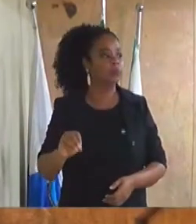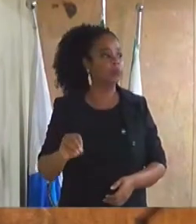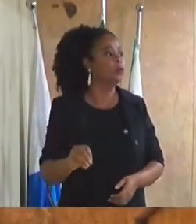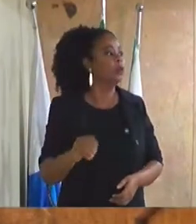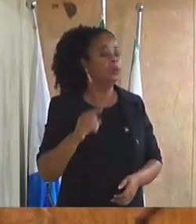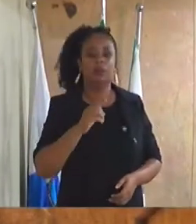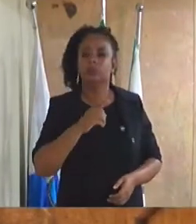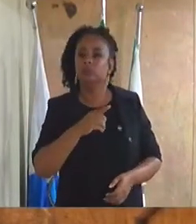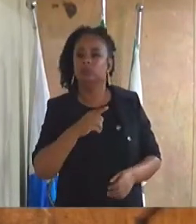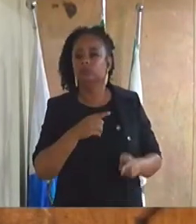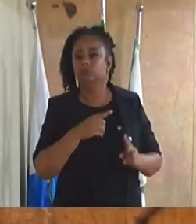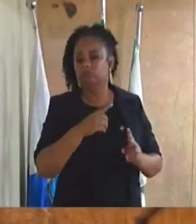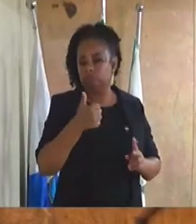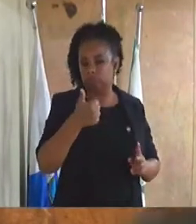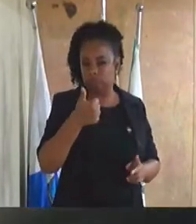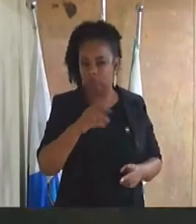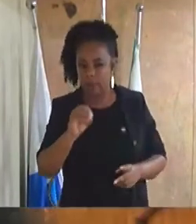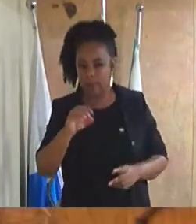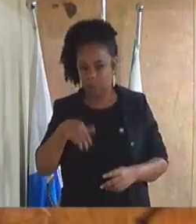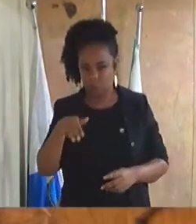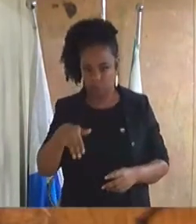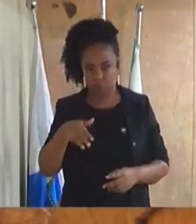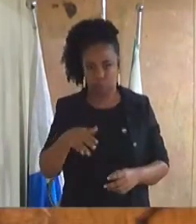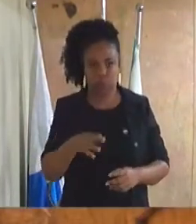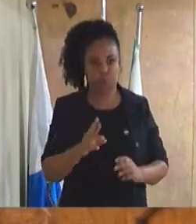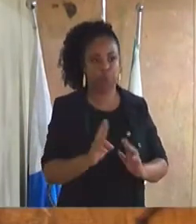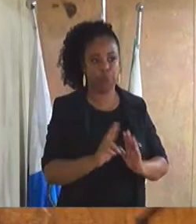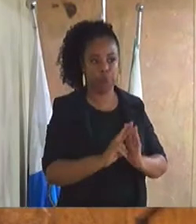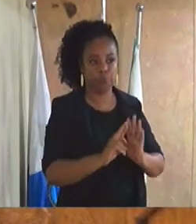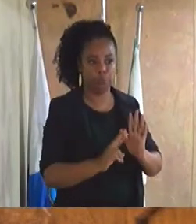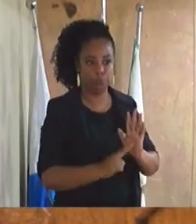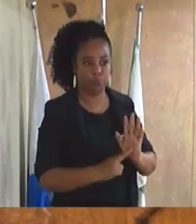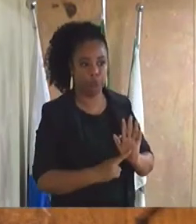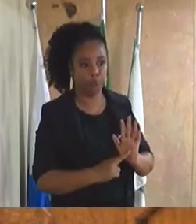vereador que me falaram que o senhor tinha aberto